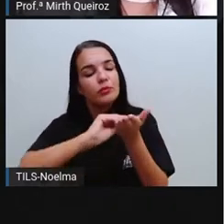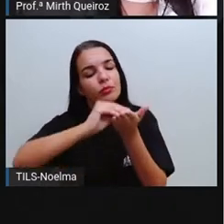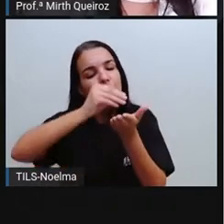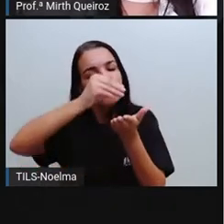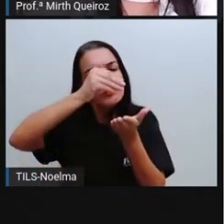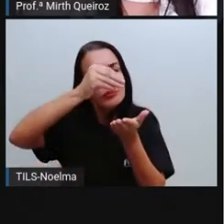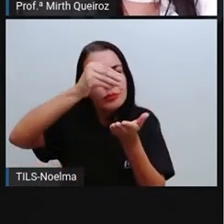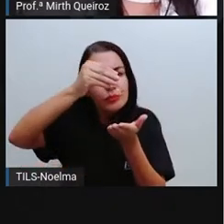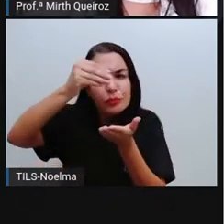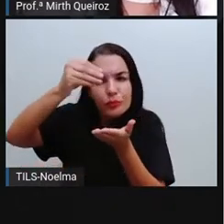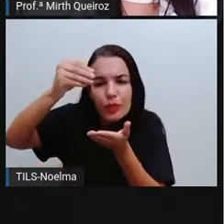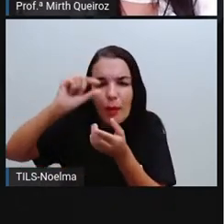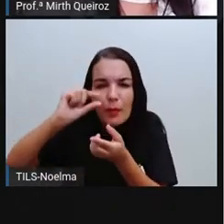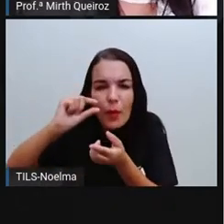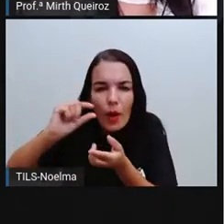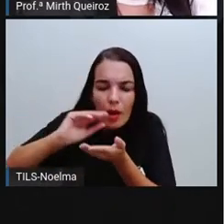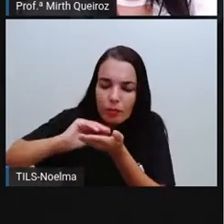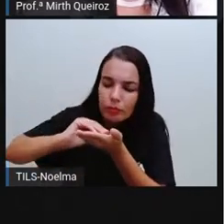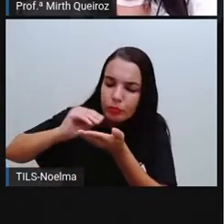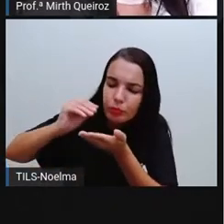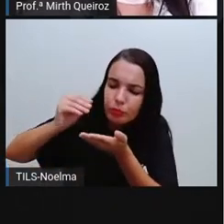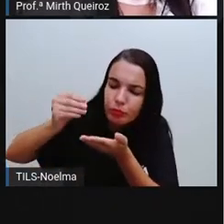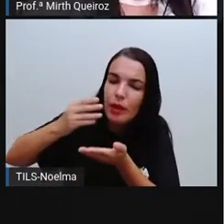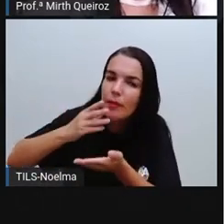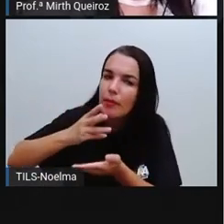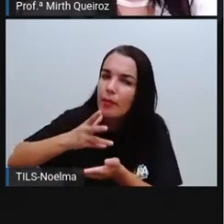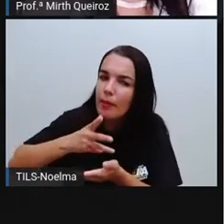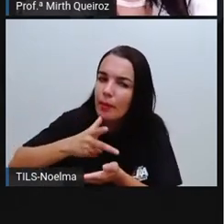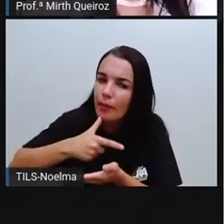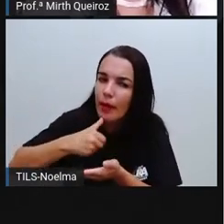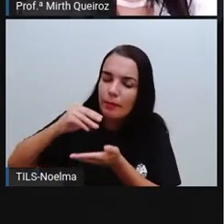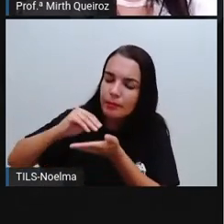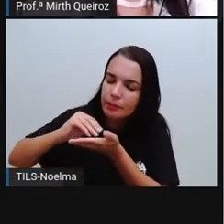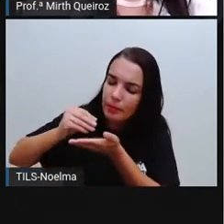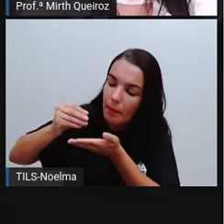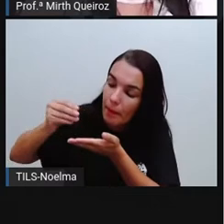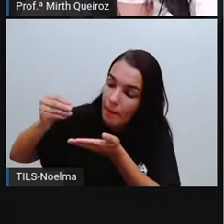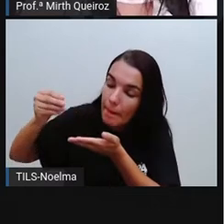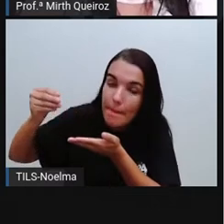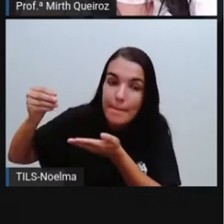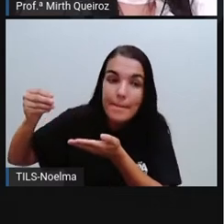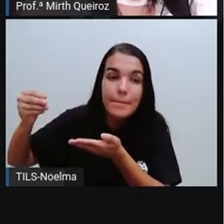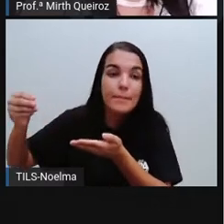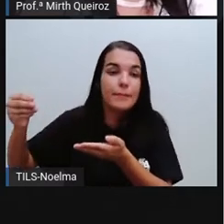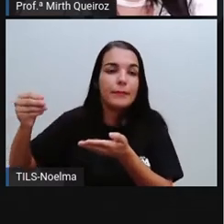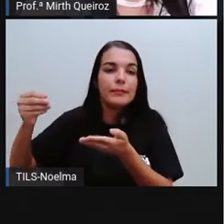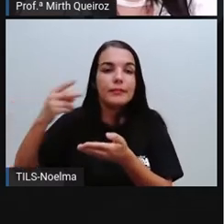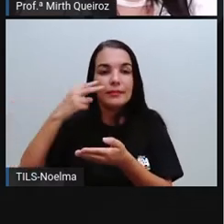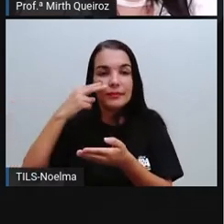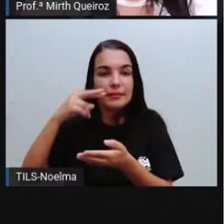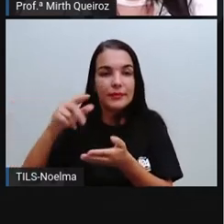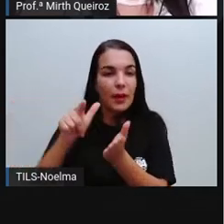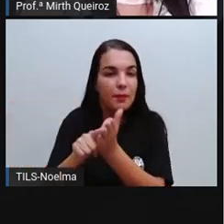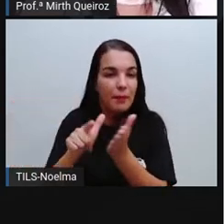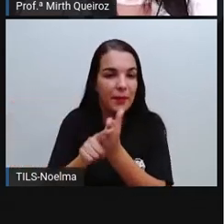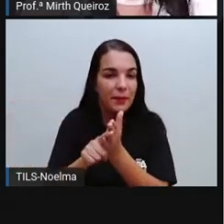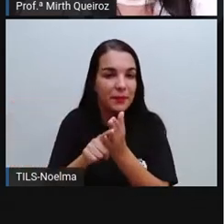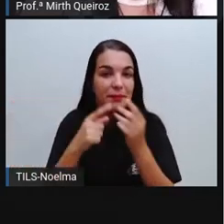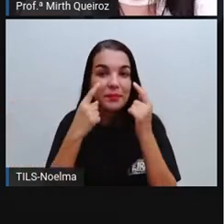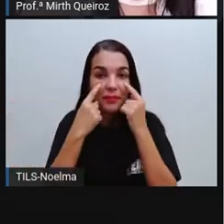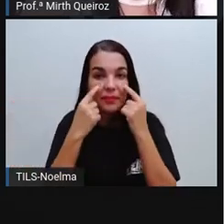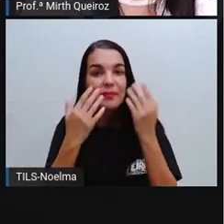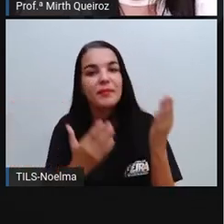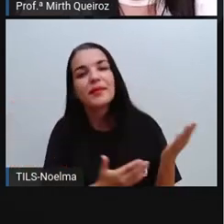tirando aos pouquinhos, com cuidado para não rasgar a folha, essa folha. E